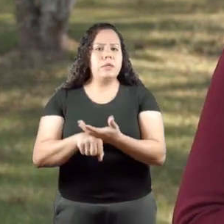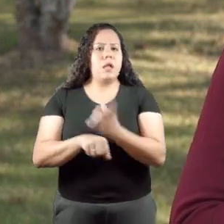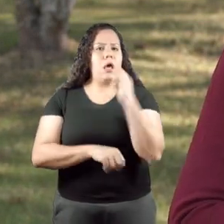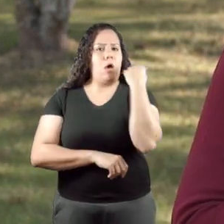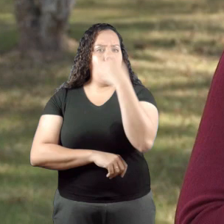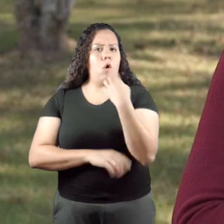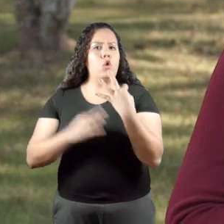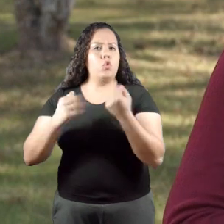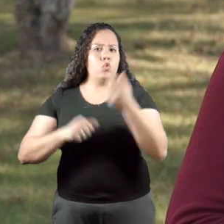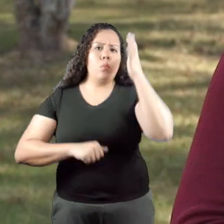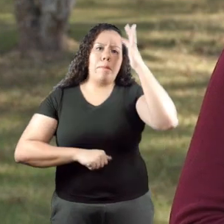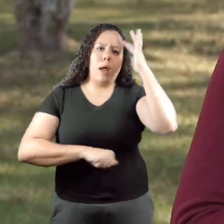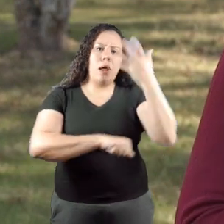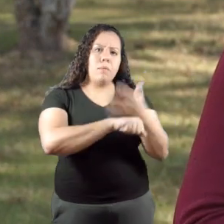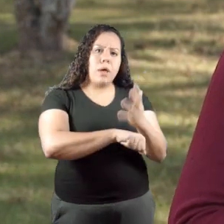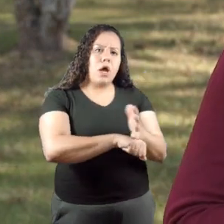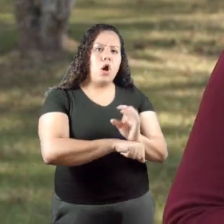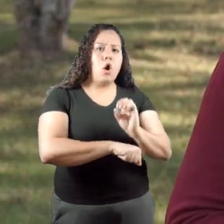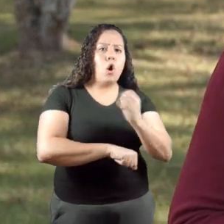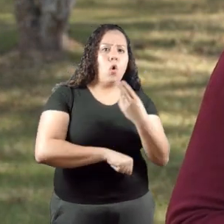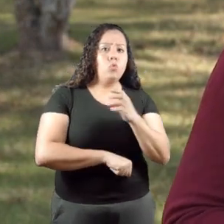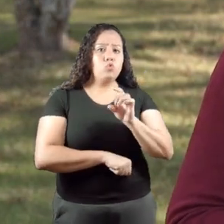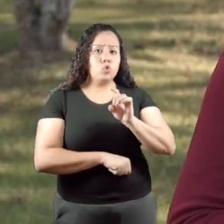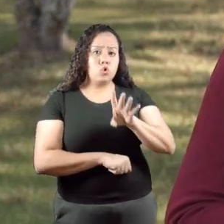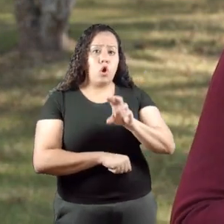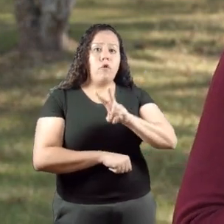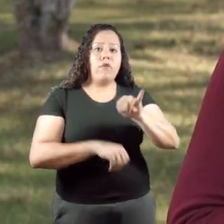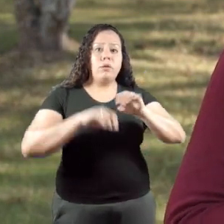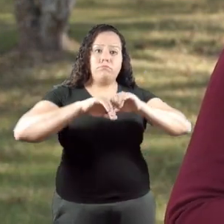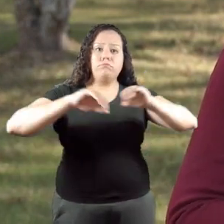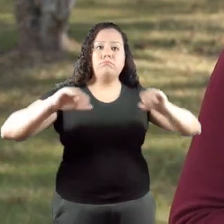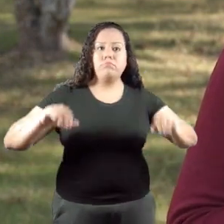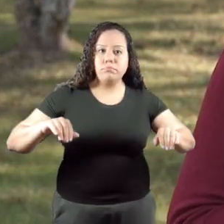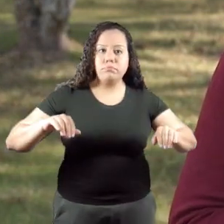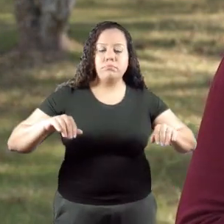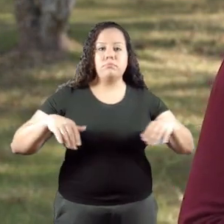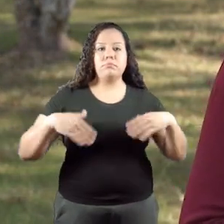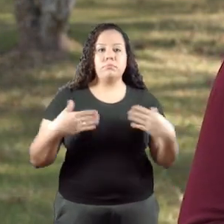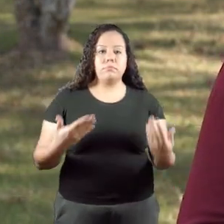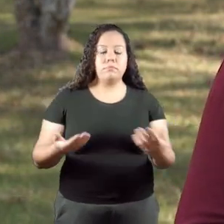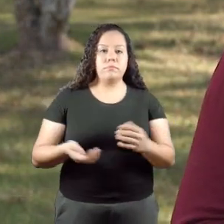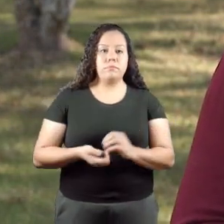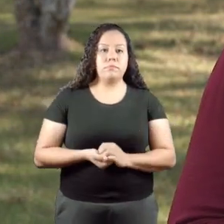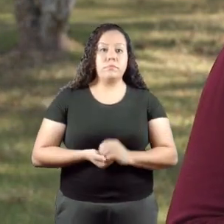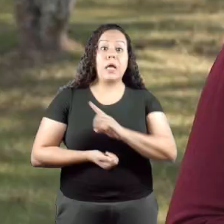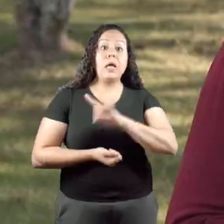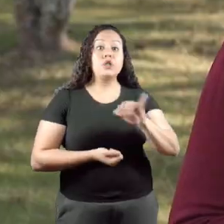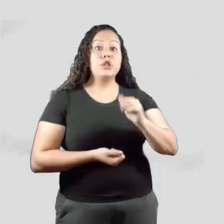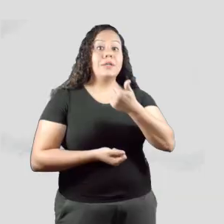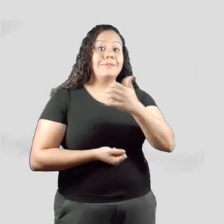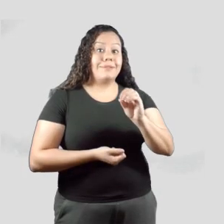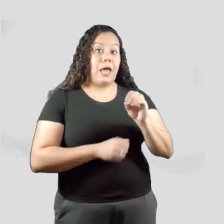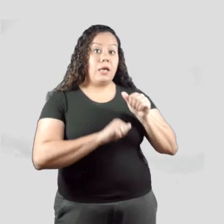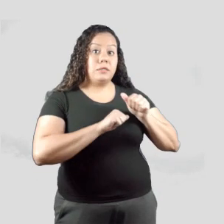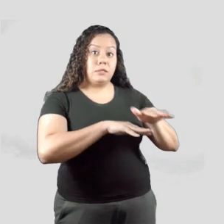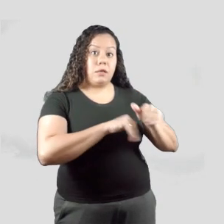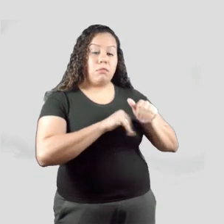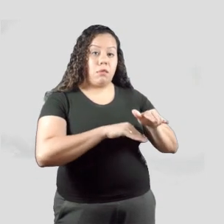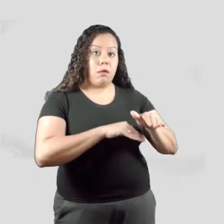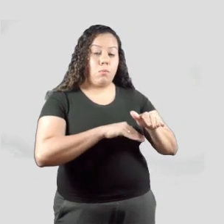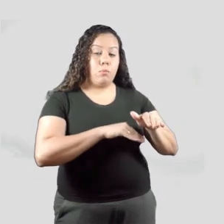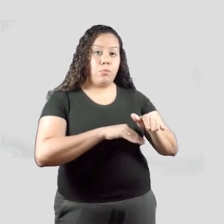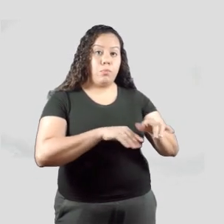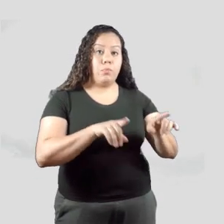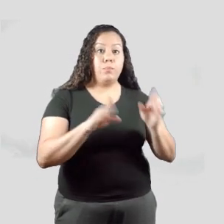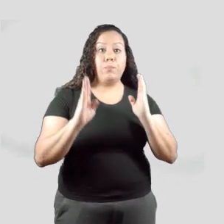disciplina com toda a carga teórica e prática ou se haverá desmembramento dessa carga horária. No dia 10 de